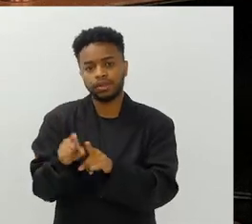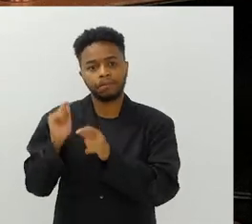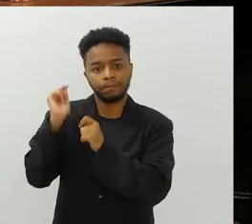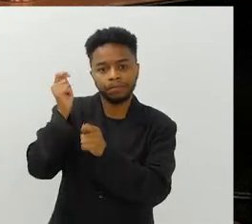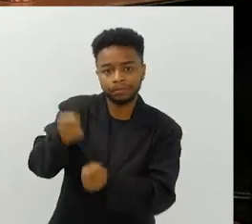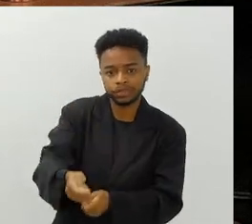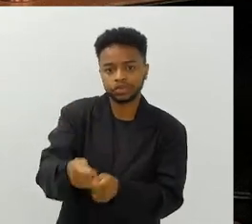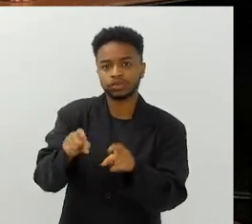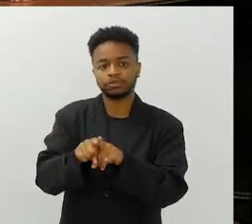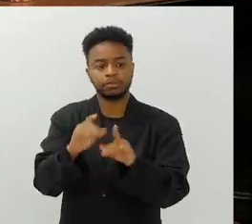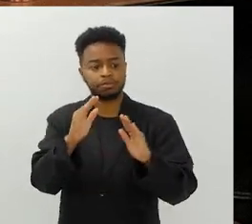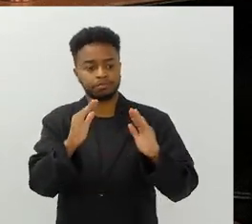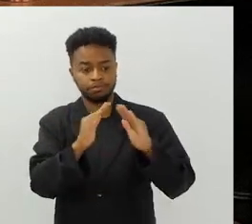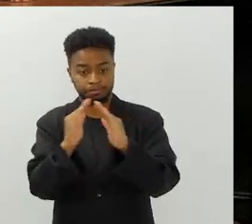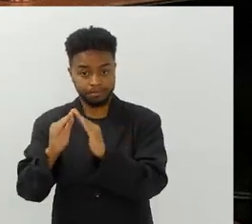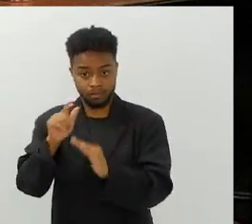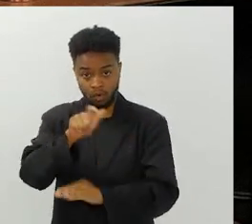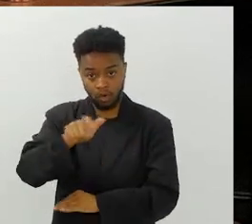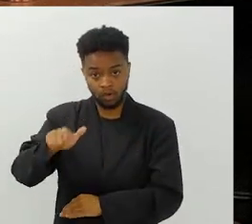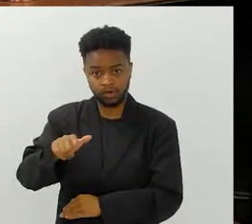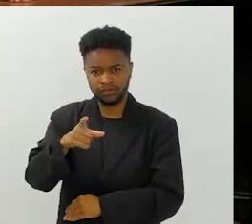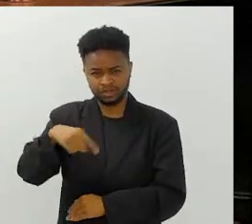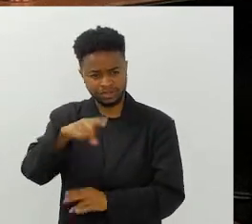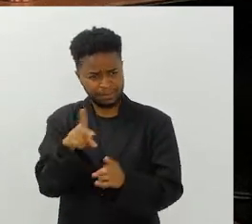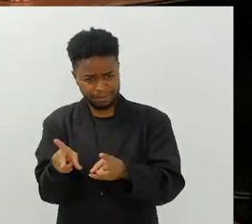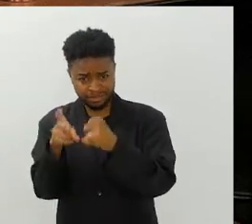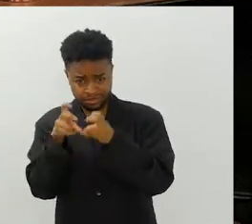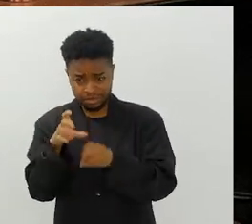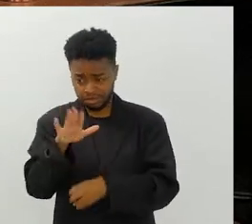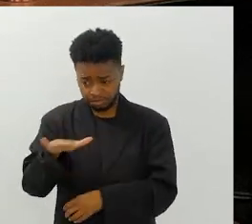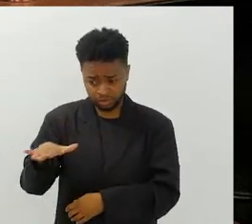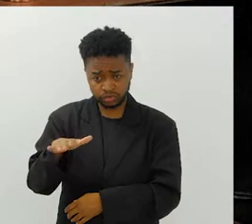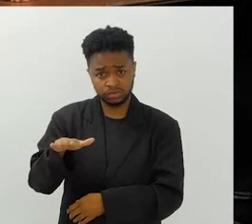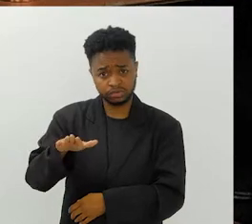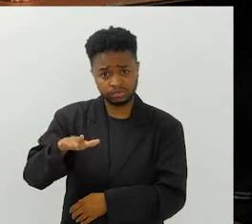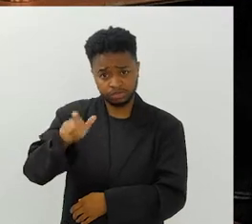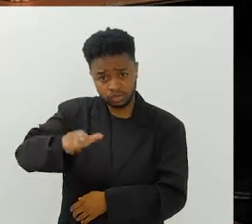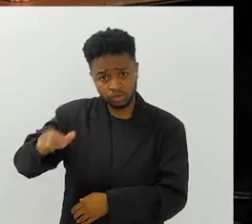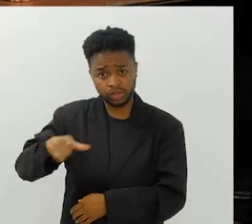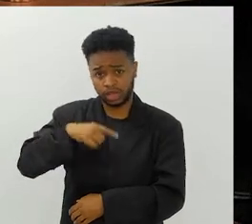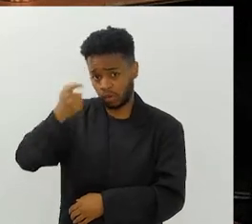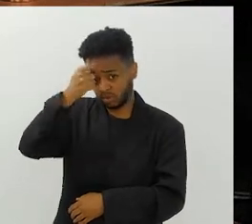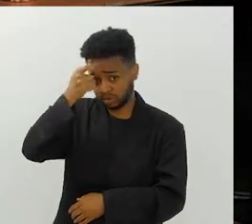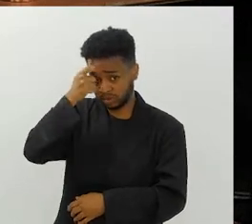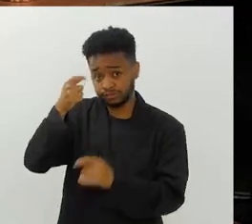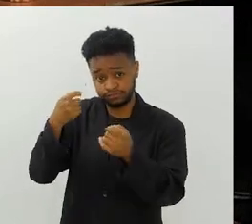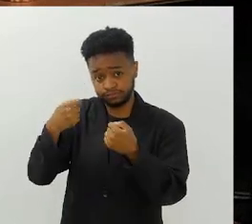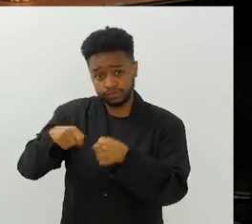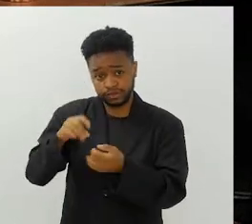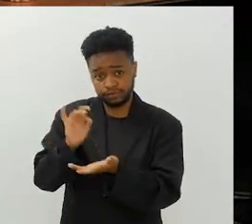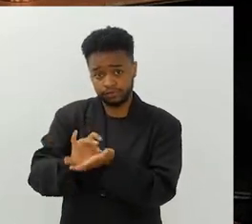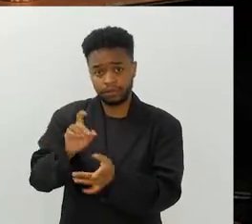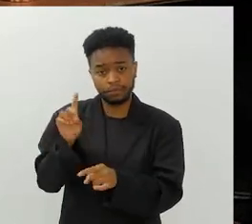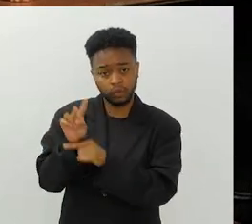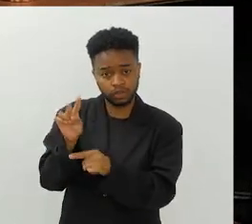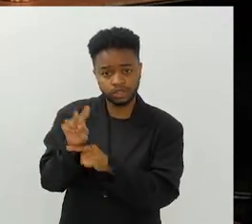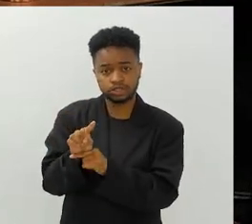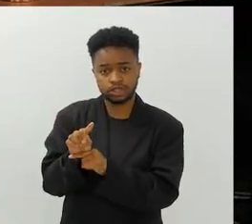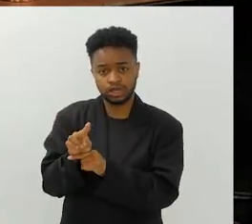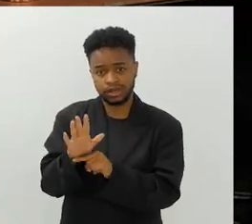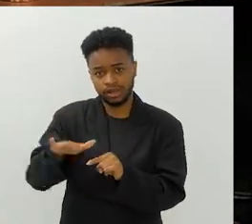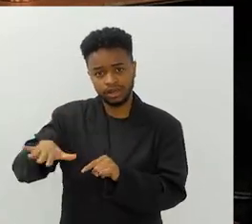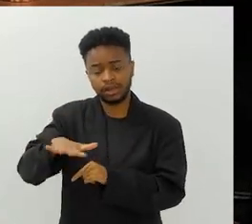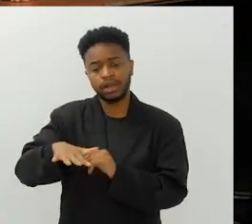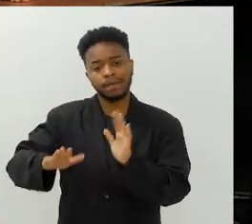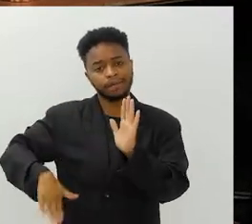cidades onde vocês estiveram e essas pessoas vocês perceberam que elas têm a consciência de que é preciso preservar